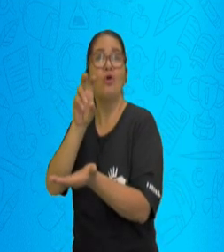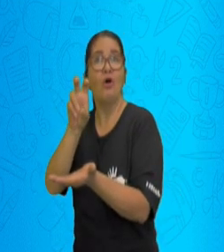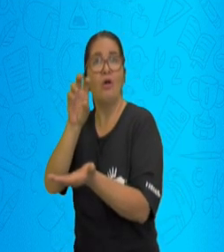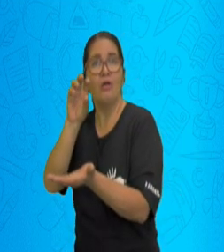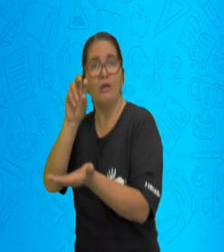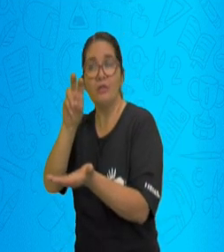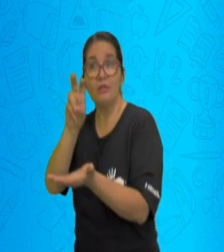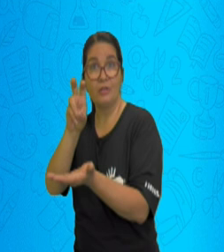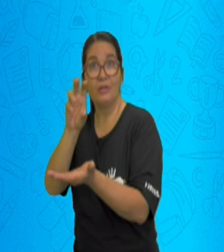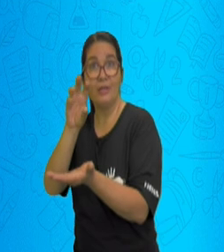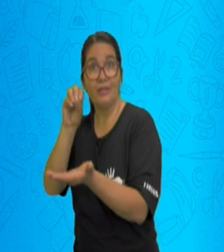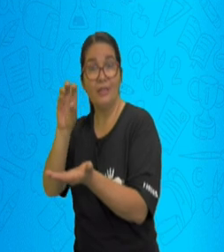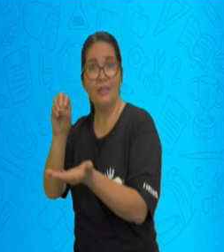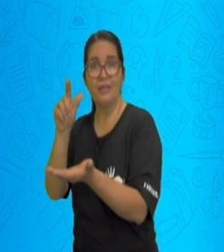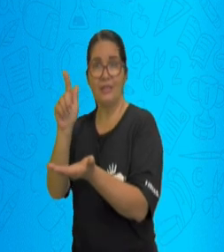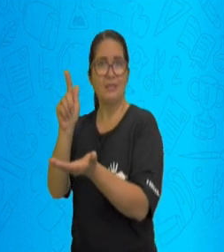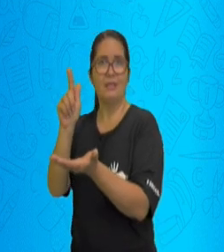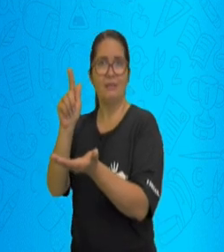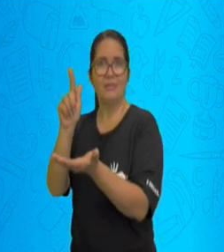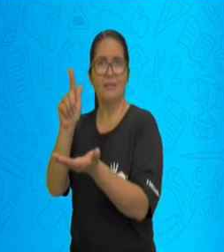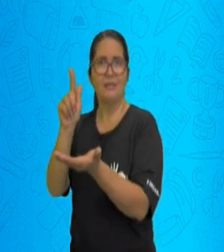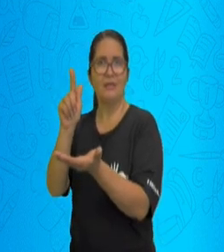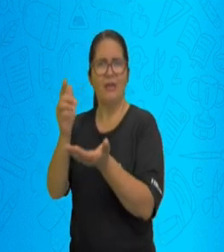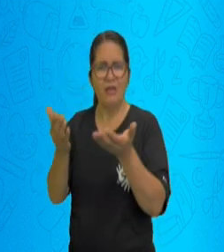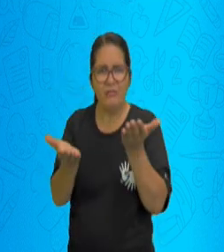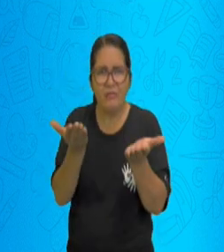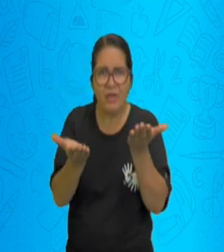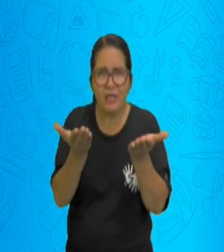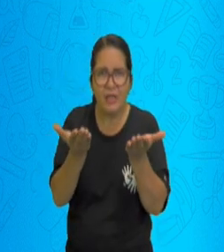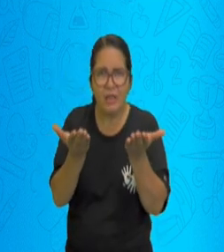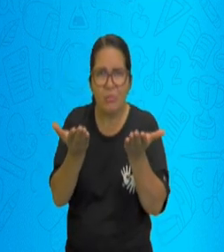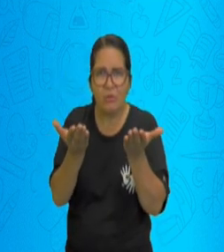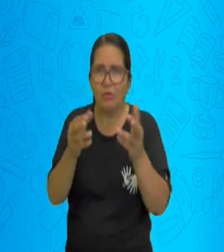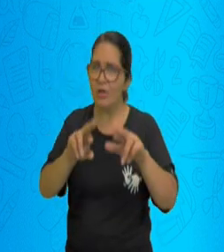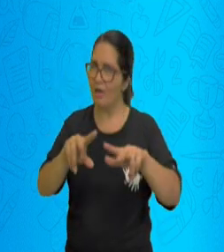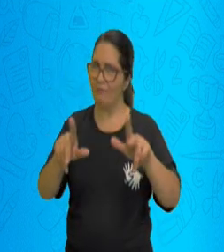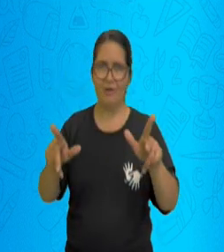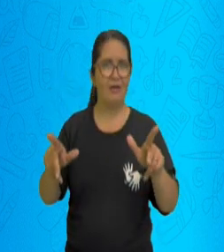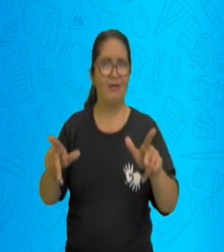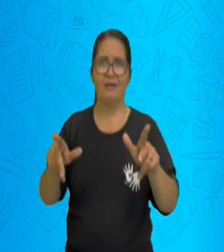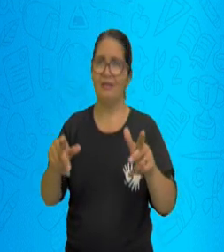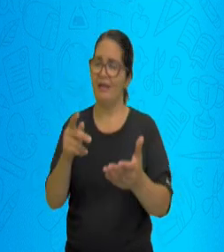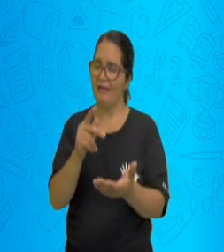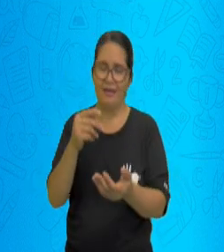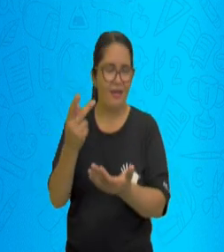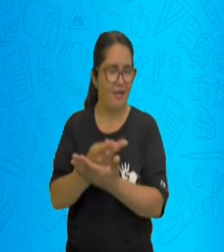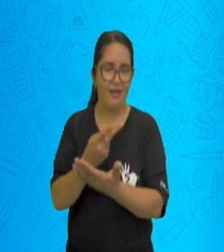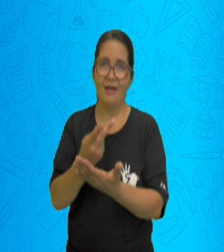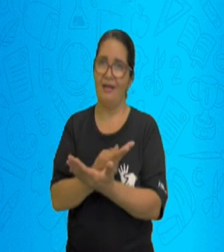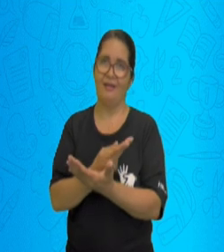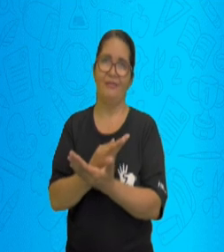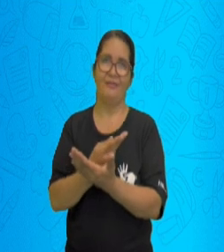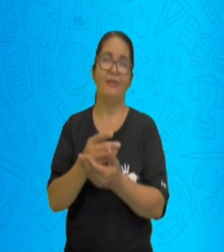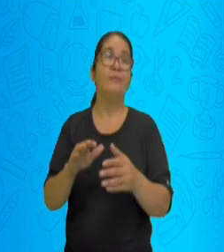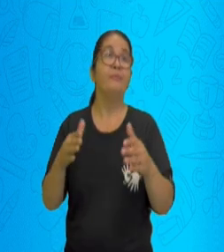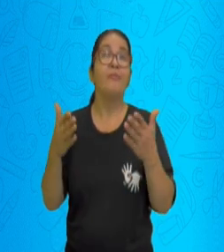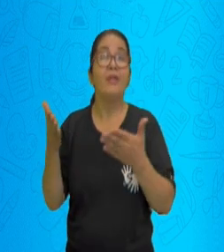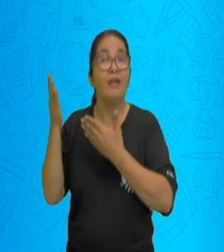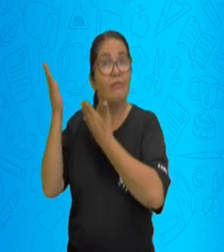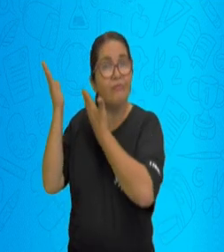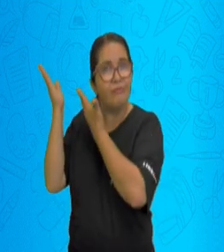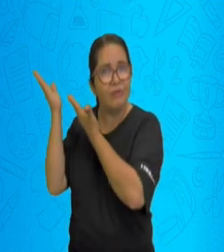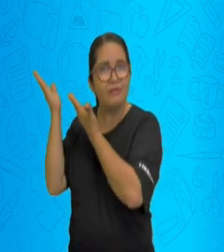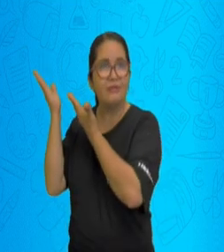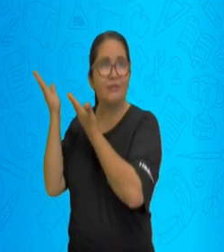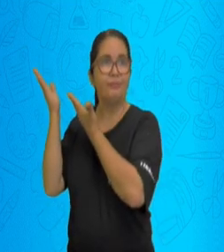assertiva aqui é falsa. E para finalizarmos, vamos analisar a última assertiva. Se retirar 1.500